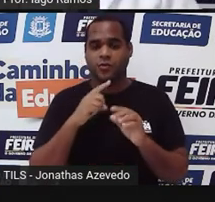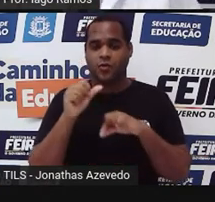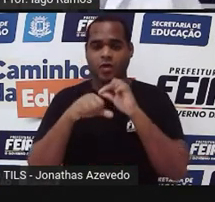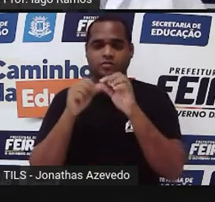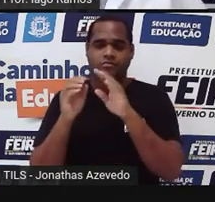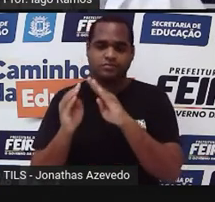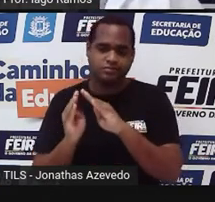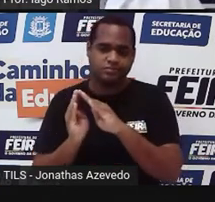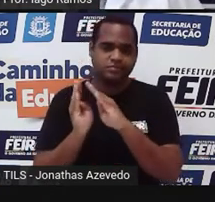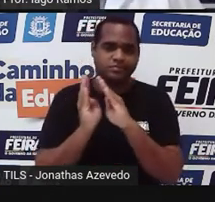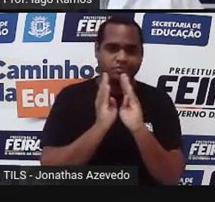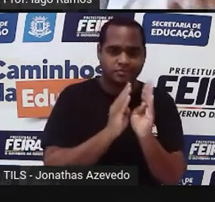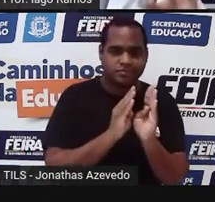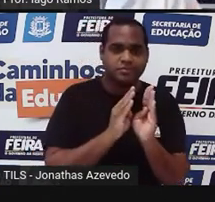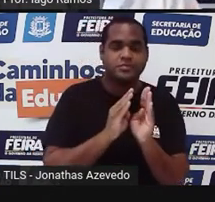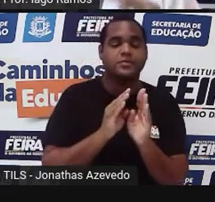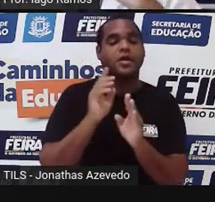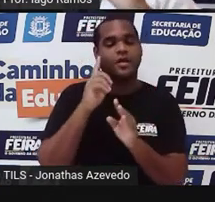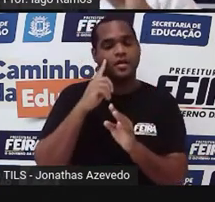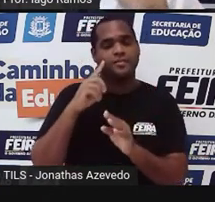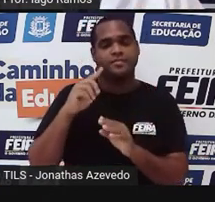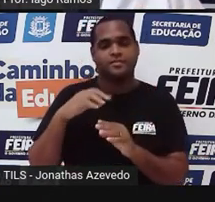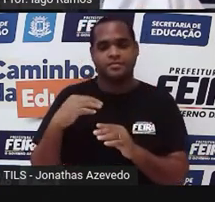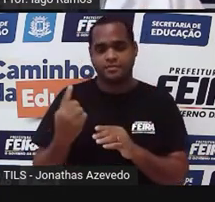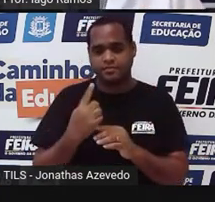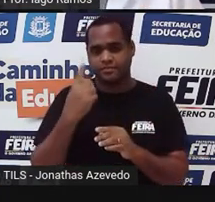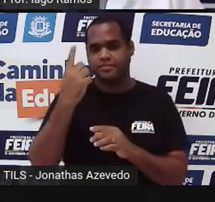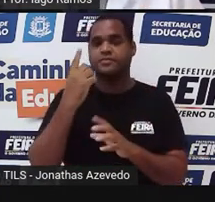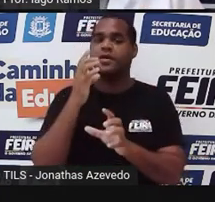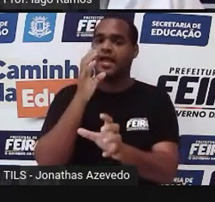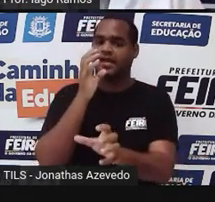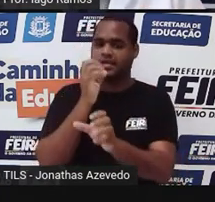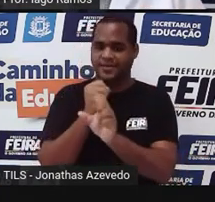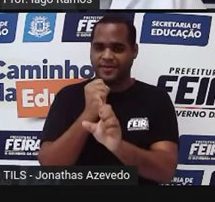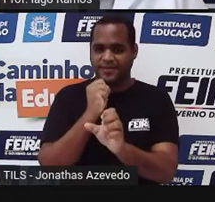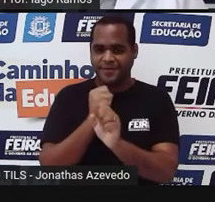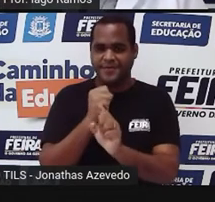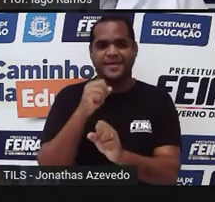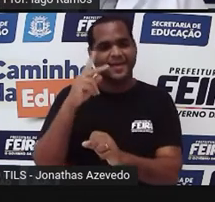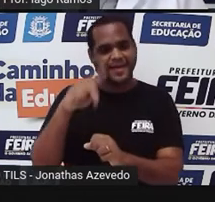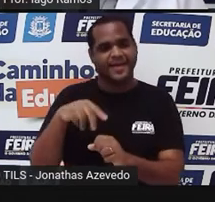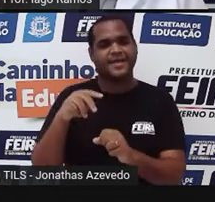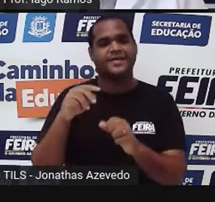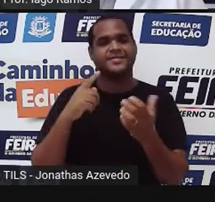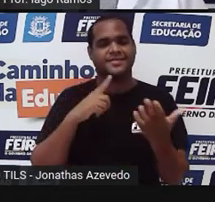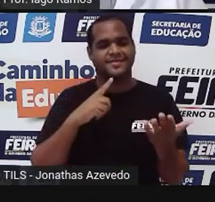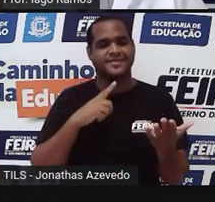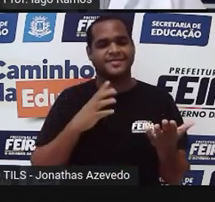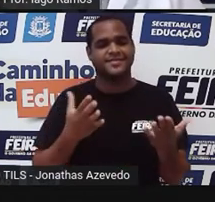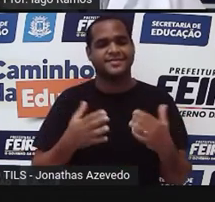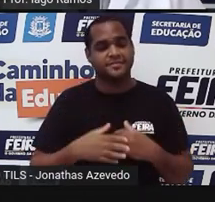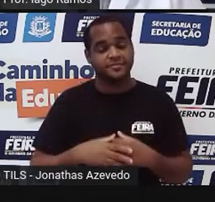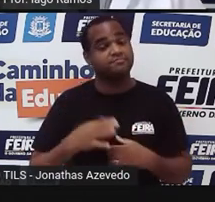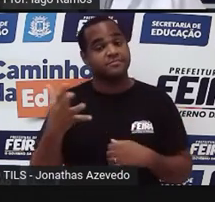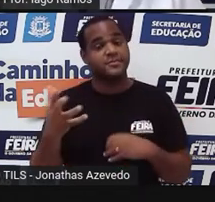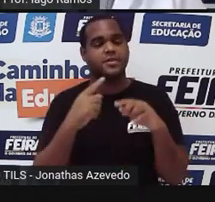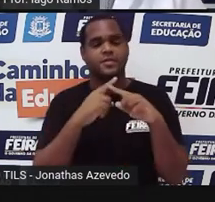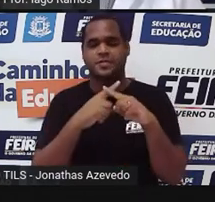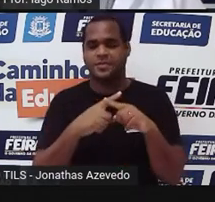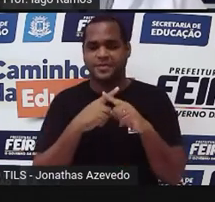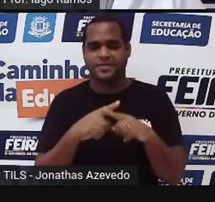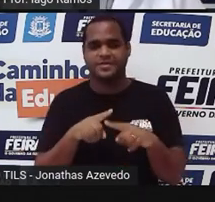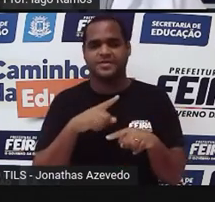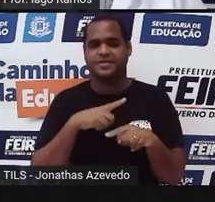lado, vai dar a altura do retângulo. Então, a multiplicação das diagonais